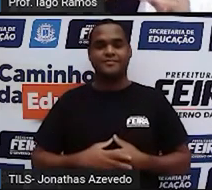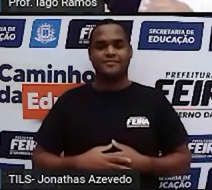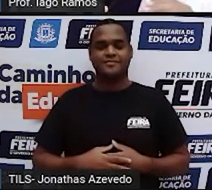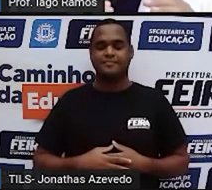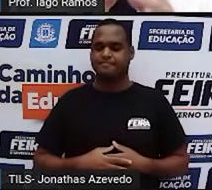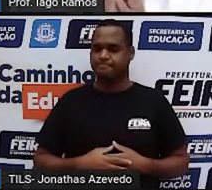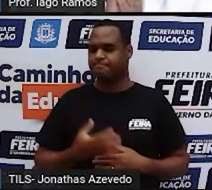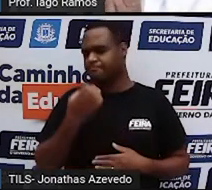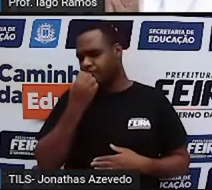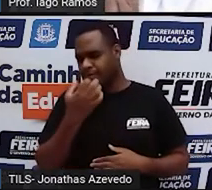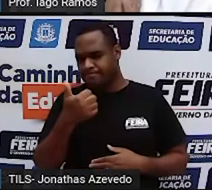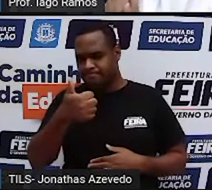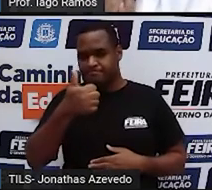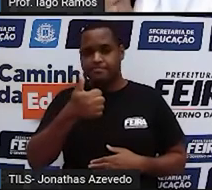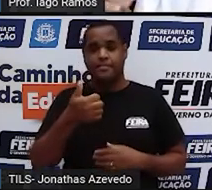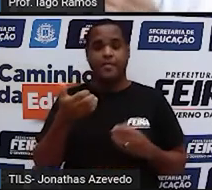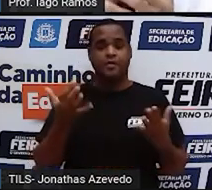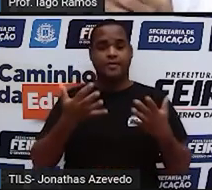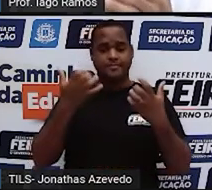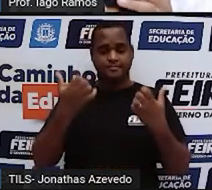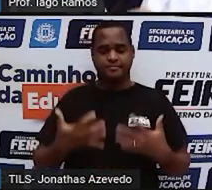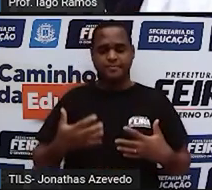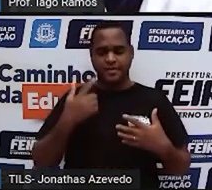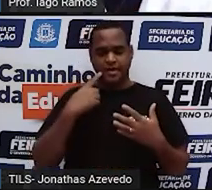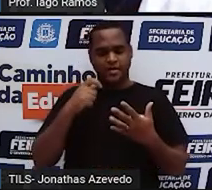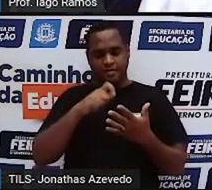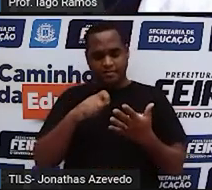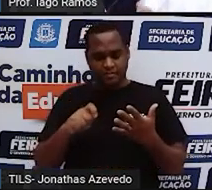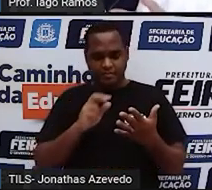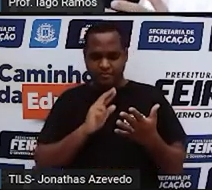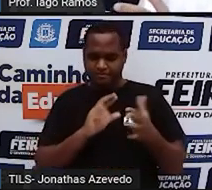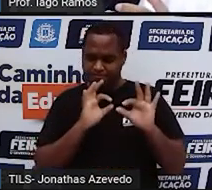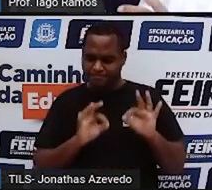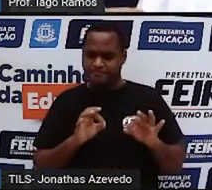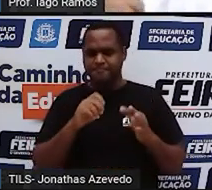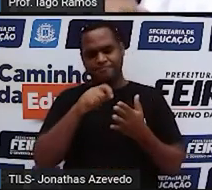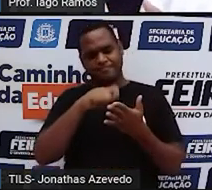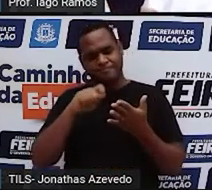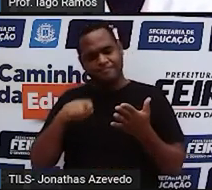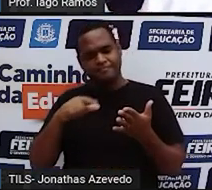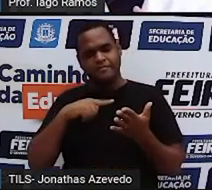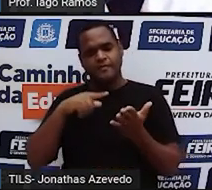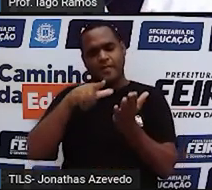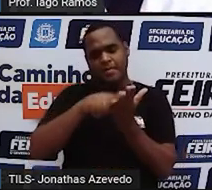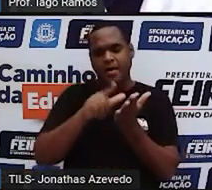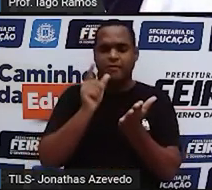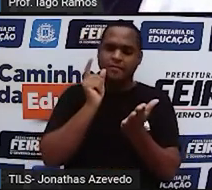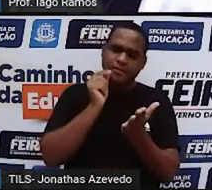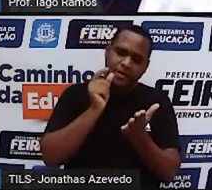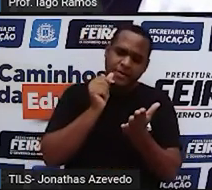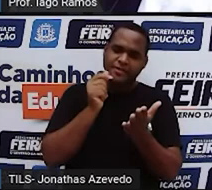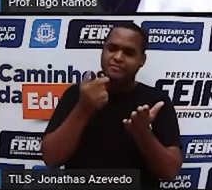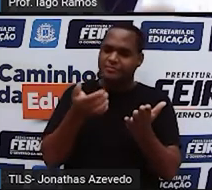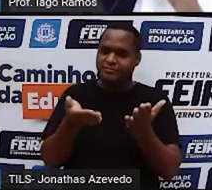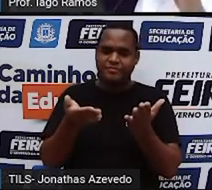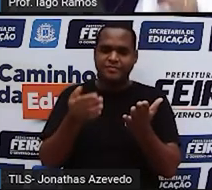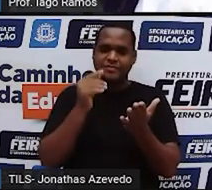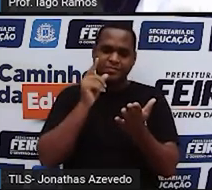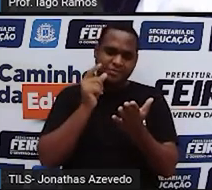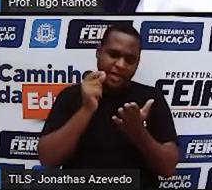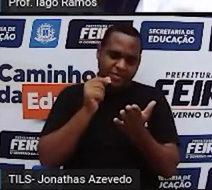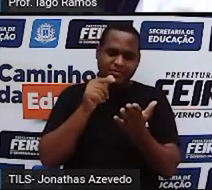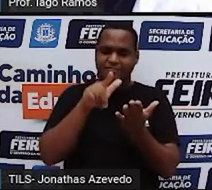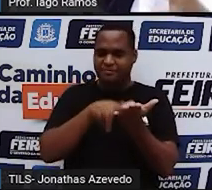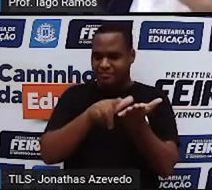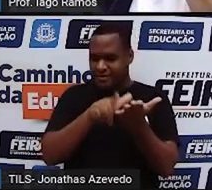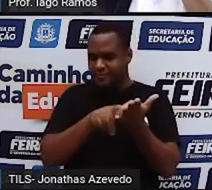Bom, agora é hora da gente rascunhar isso, né? Escrever mesmo, papel, lápis, né? Vamos